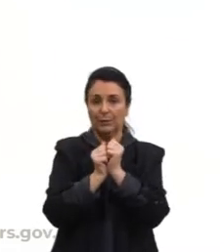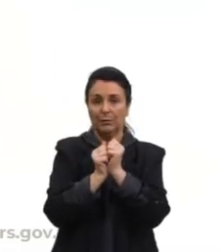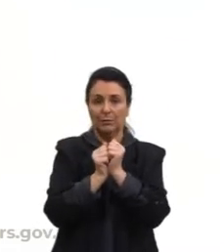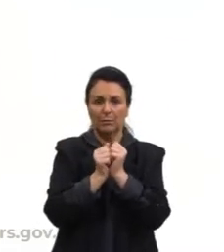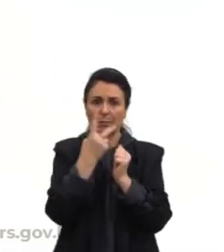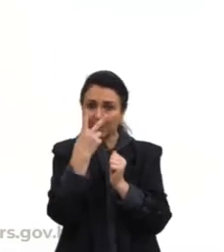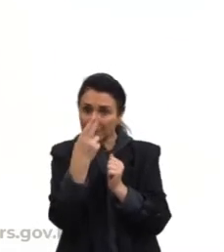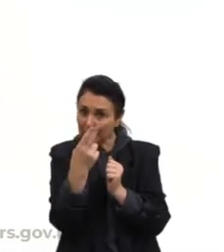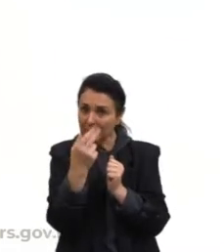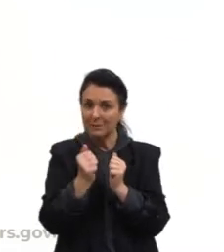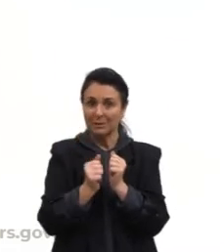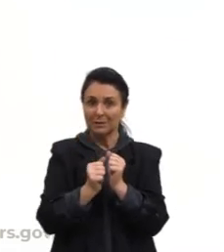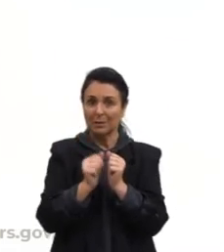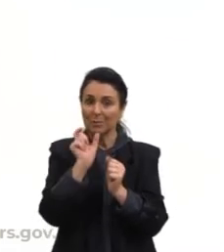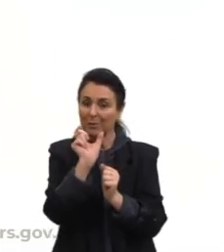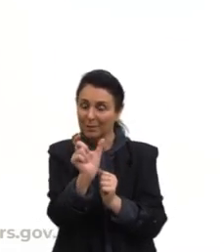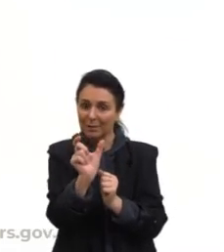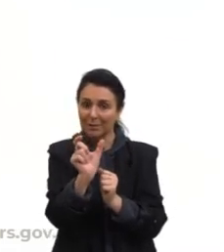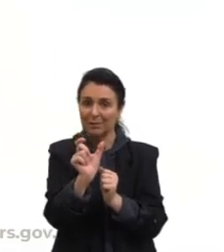Parecidas, né pessoal? Ok?